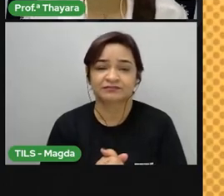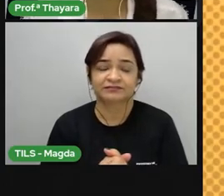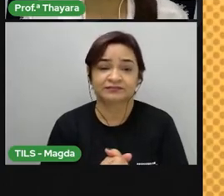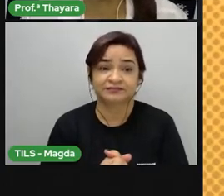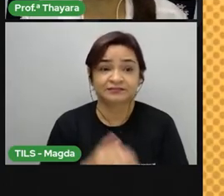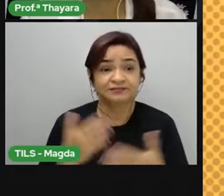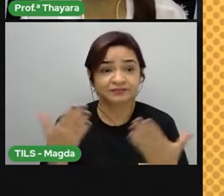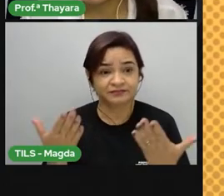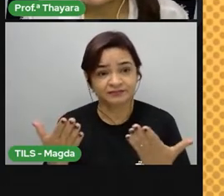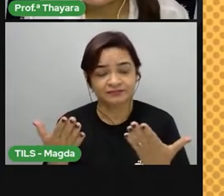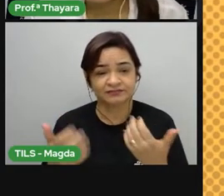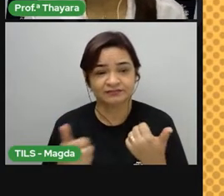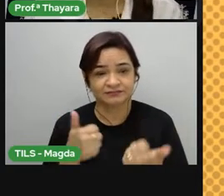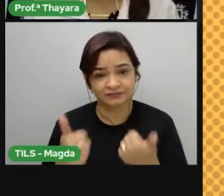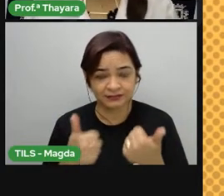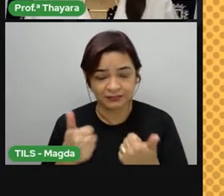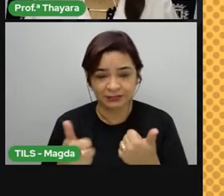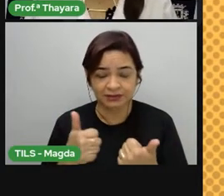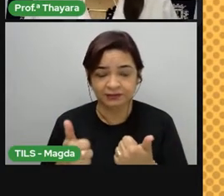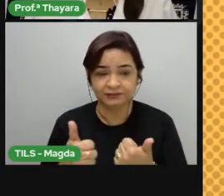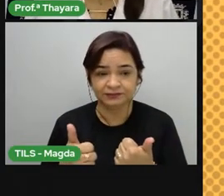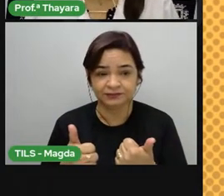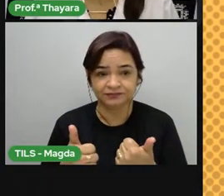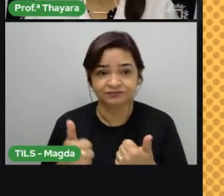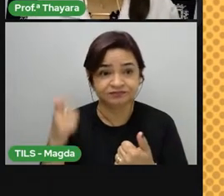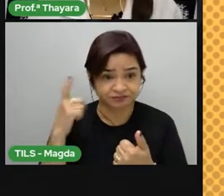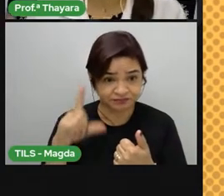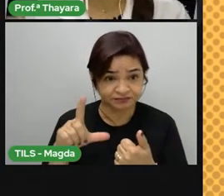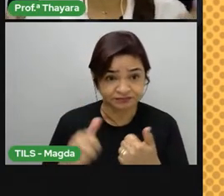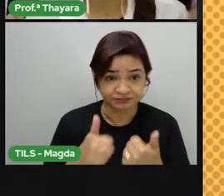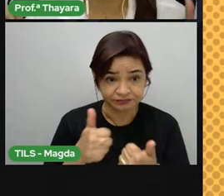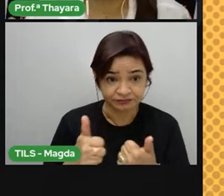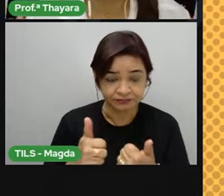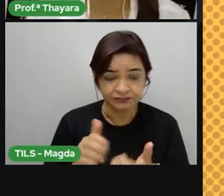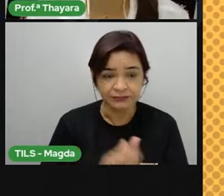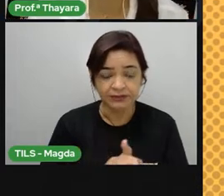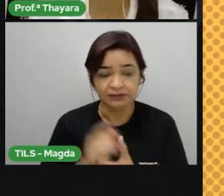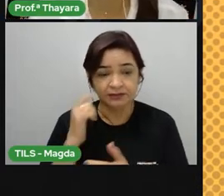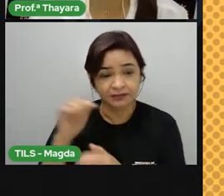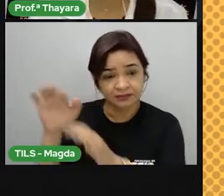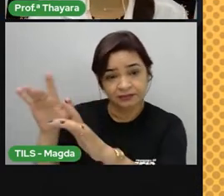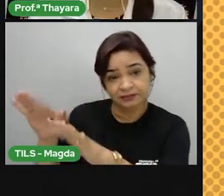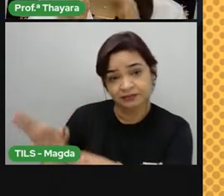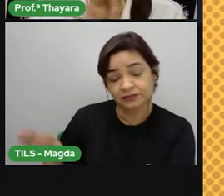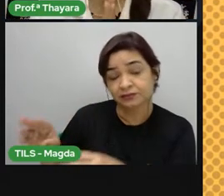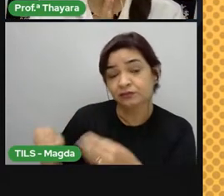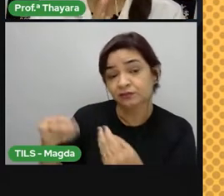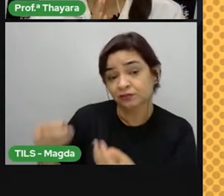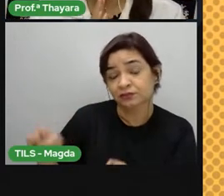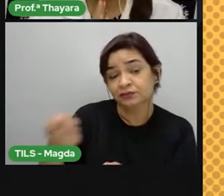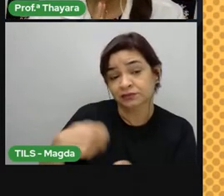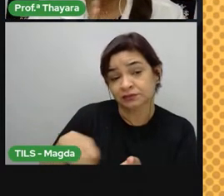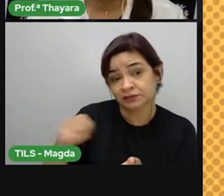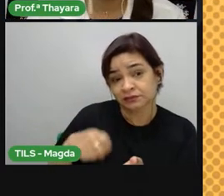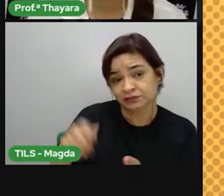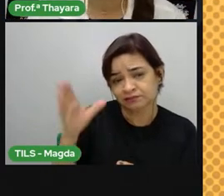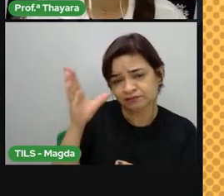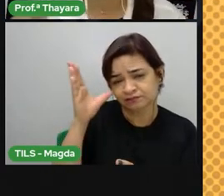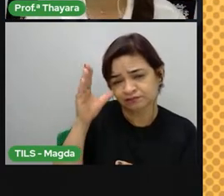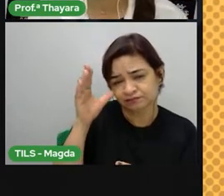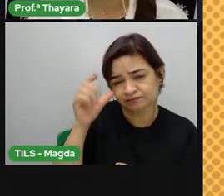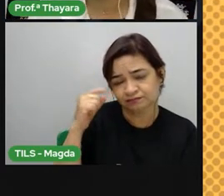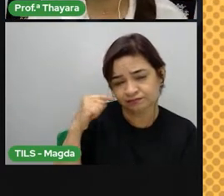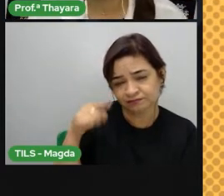E aí, pessoal, gostaram? Conseguiram acertar muitas questões? Coloquem aqui no chat quantas vocês acertaram, que eu estou curiosa para saber.